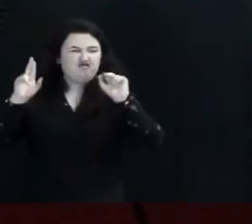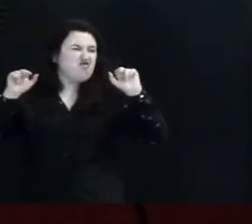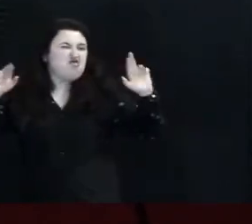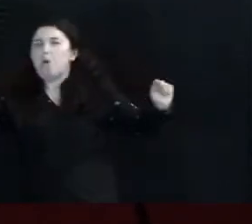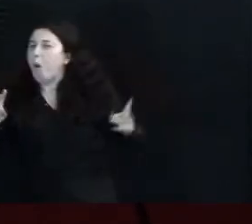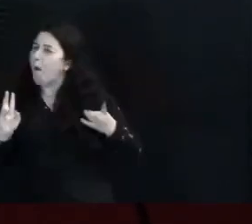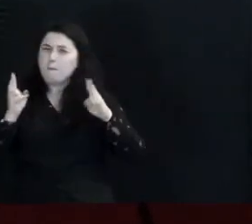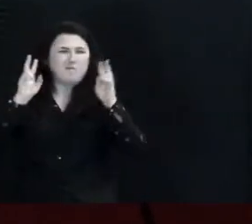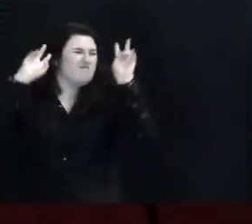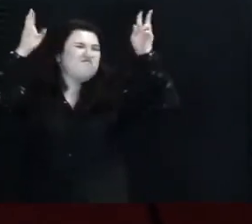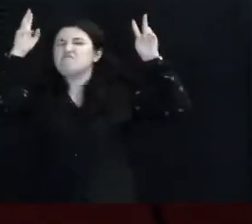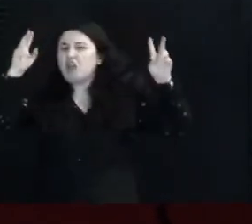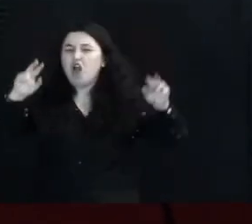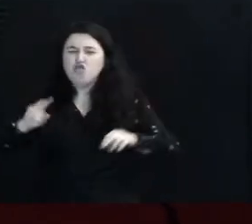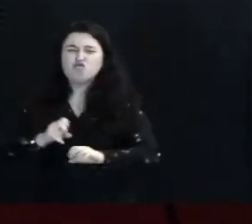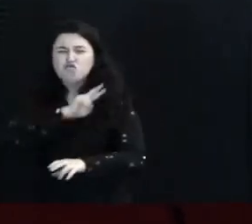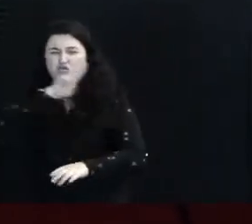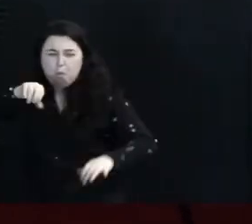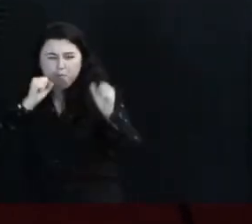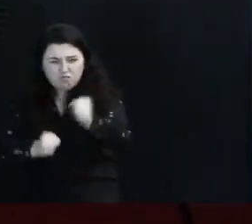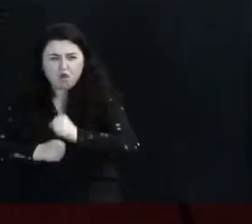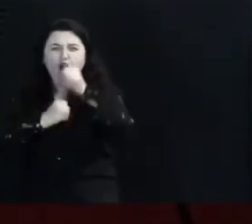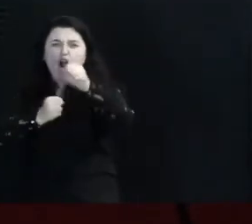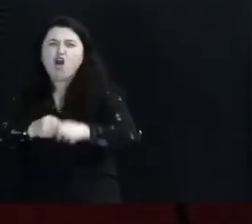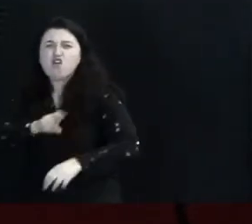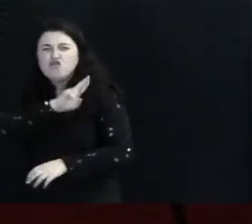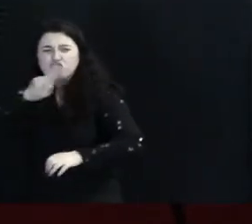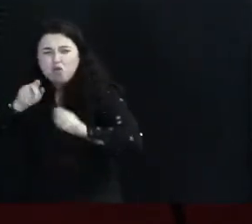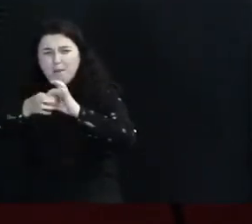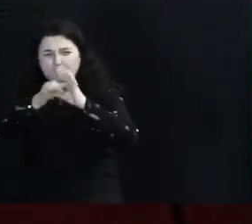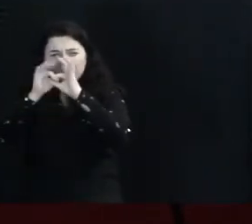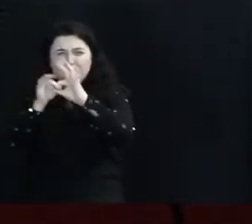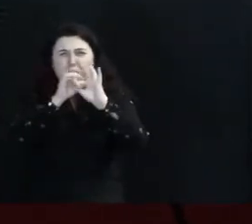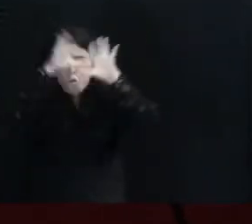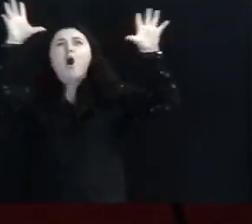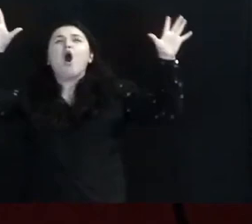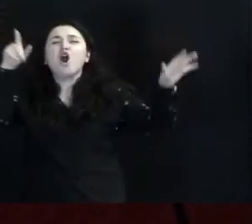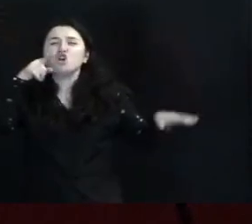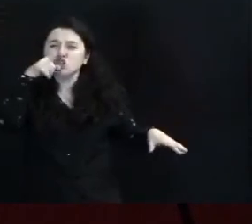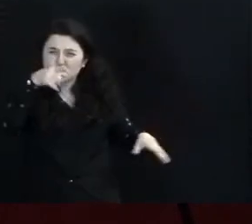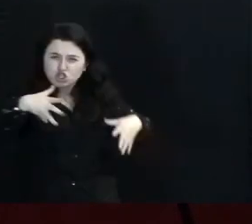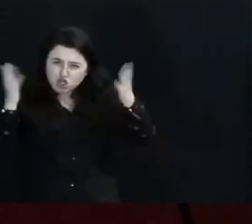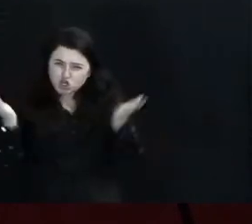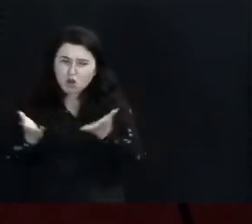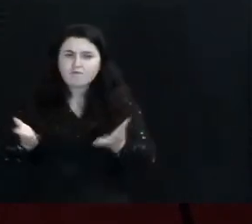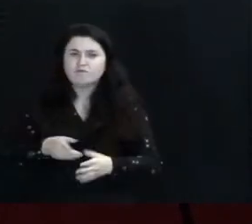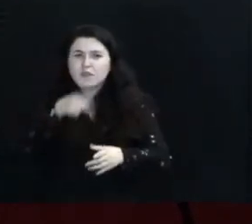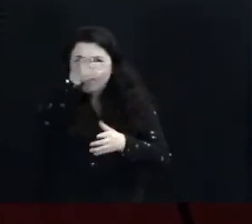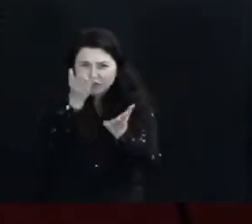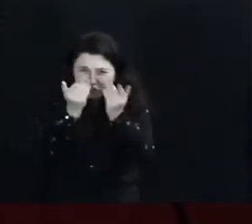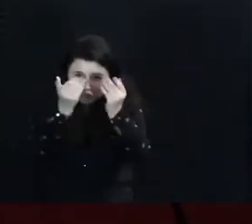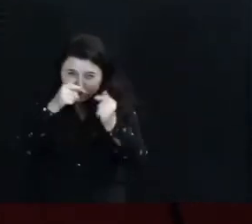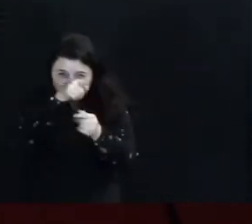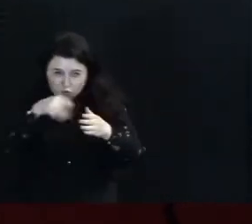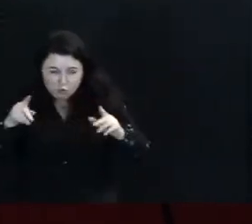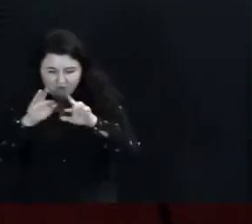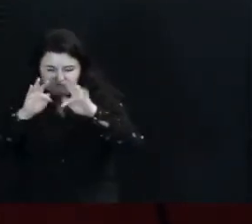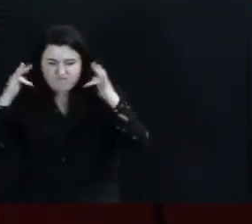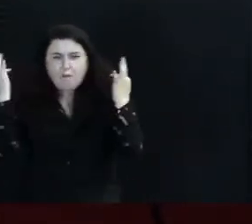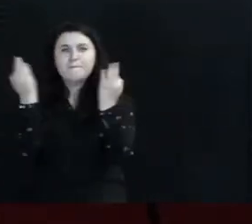o nome que é poderoso o nome que liberta e que vai te libertar essa noite, chama tua família agora,